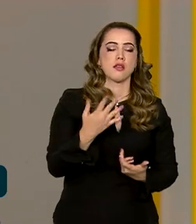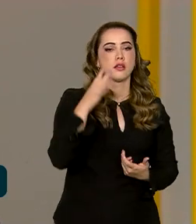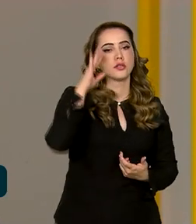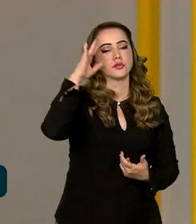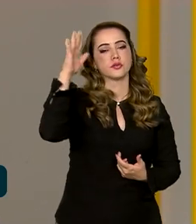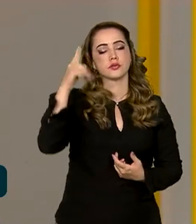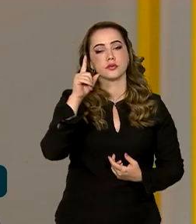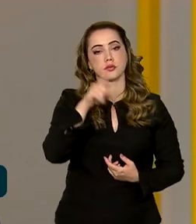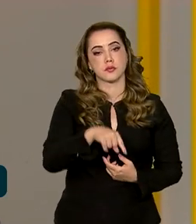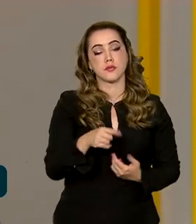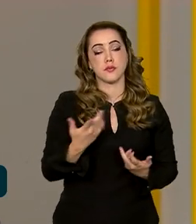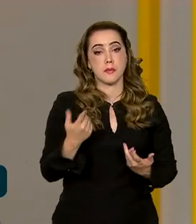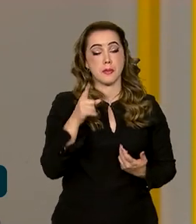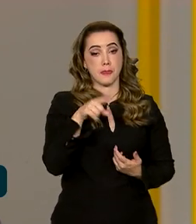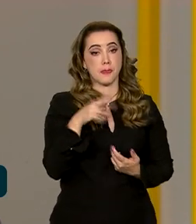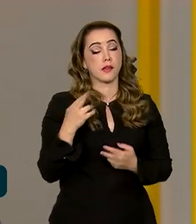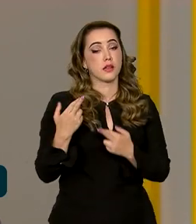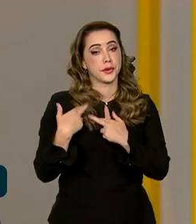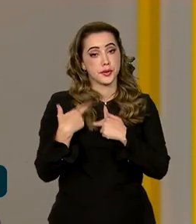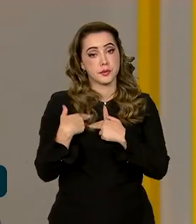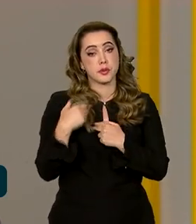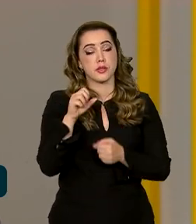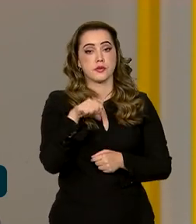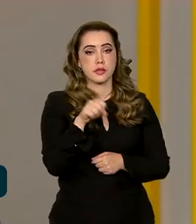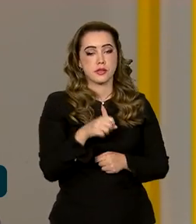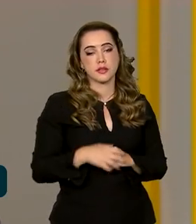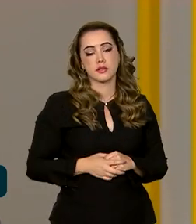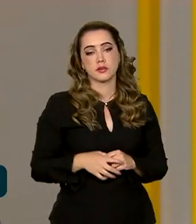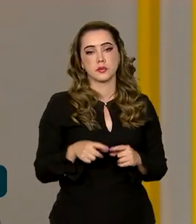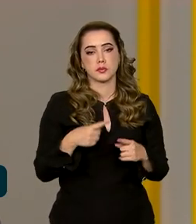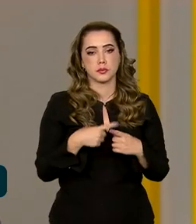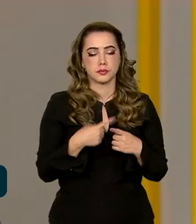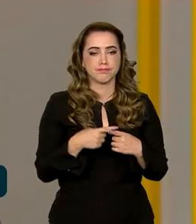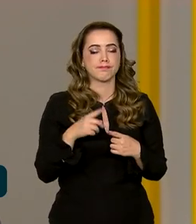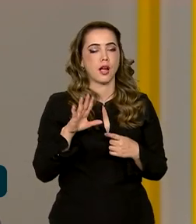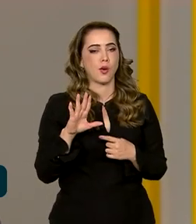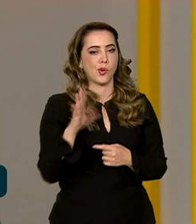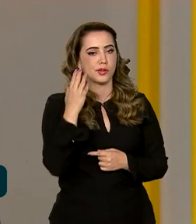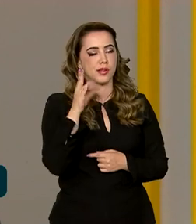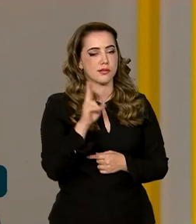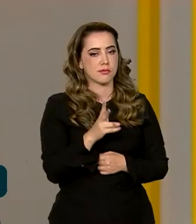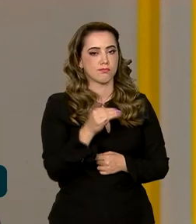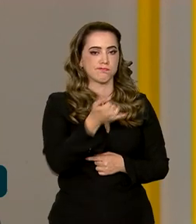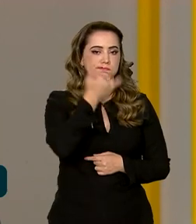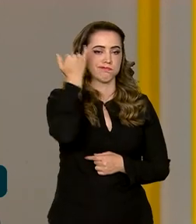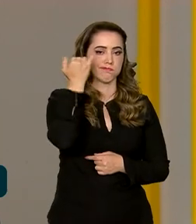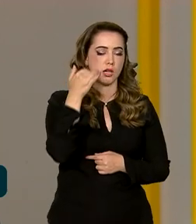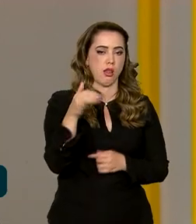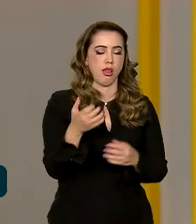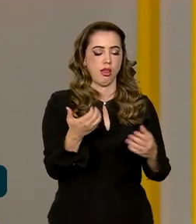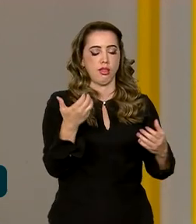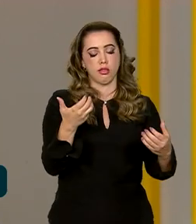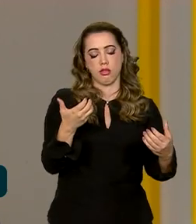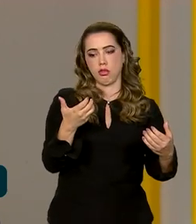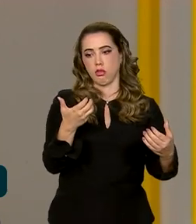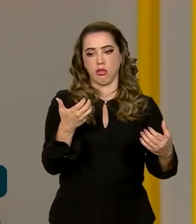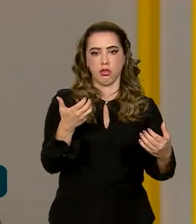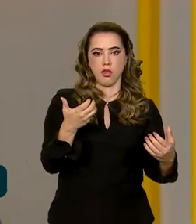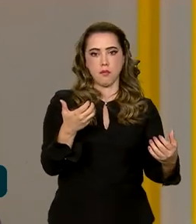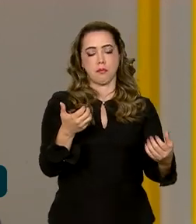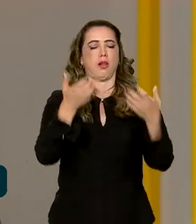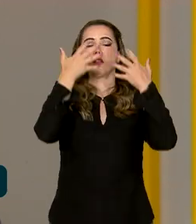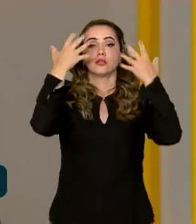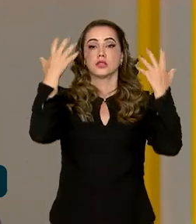muito, ela é responsável, naturalmente, por sinistros de trânsito. E o celular é um fator